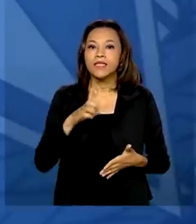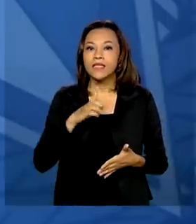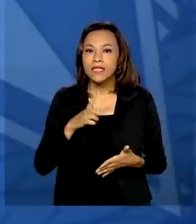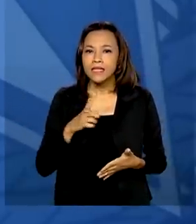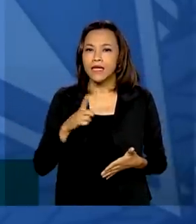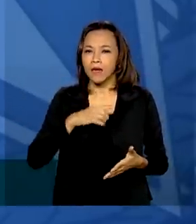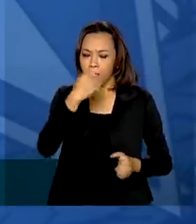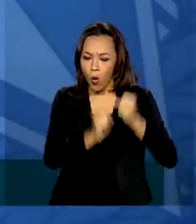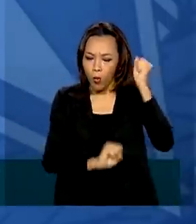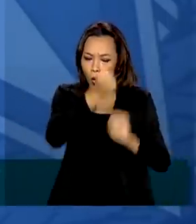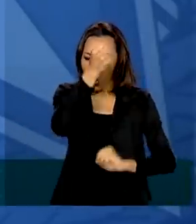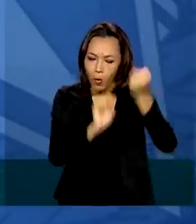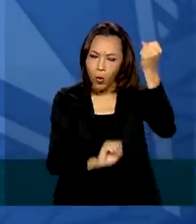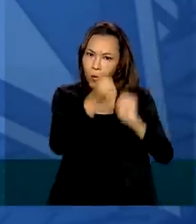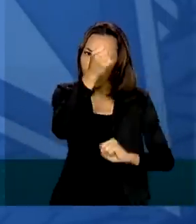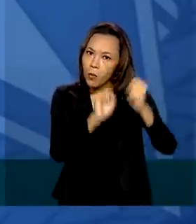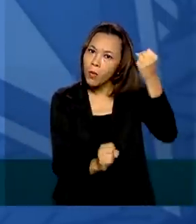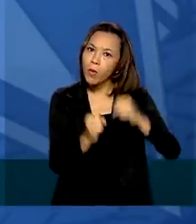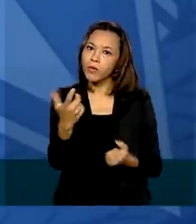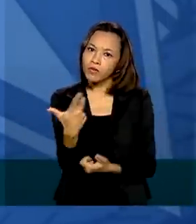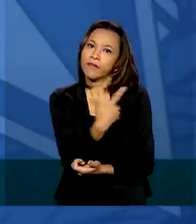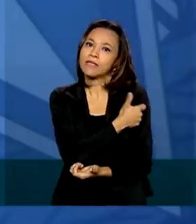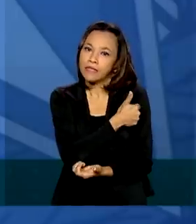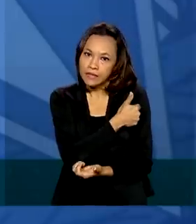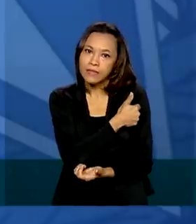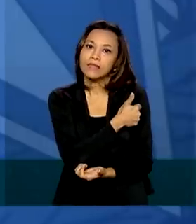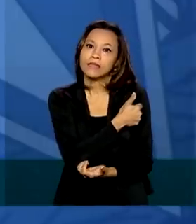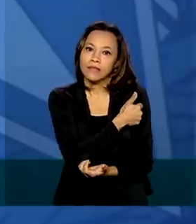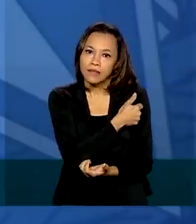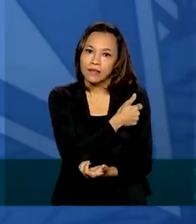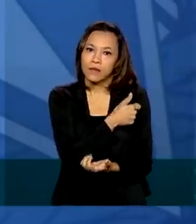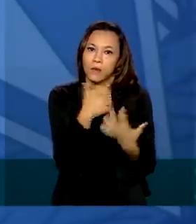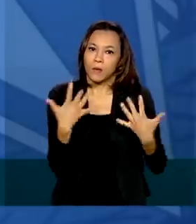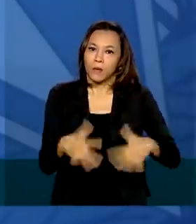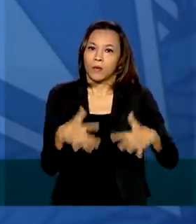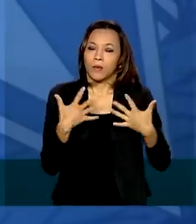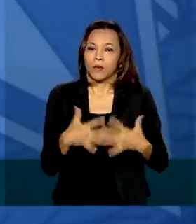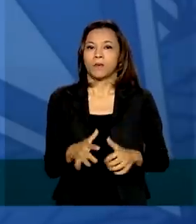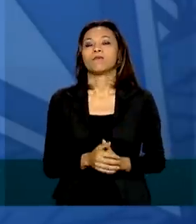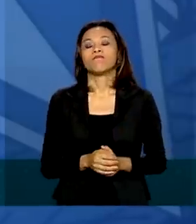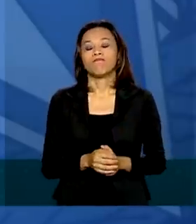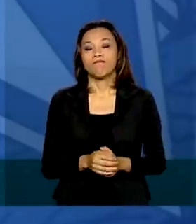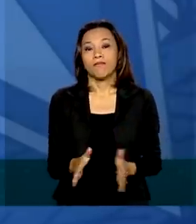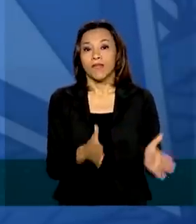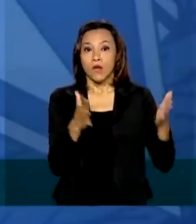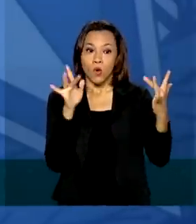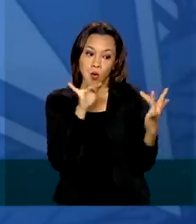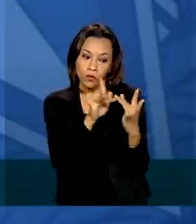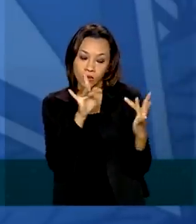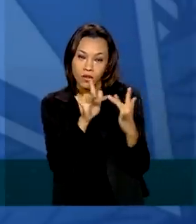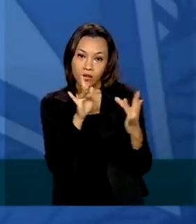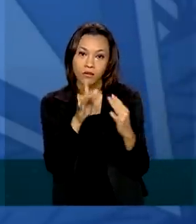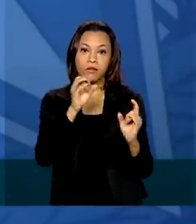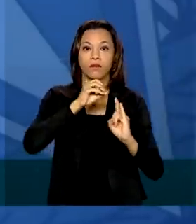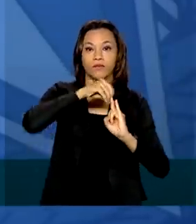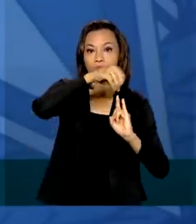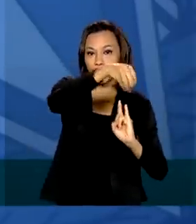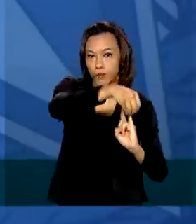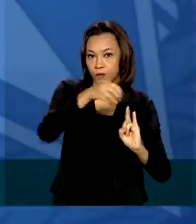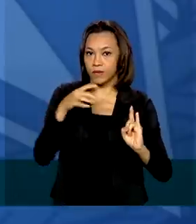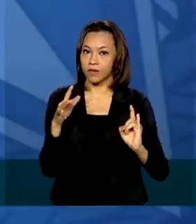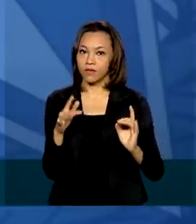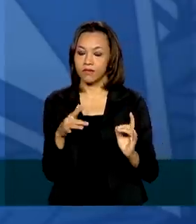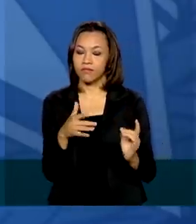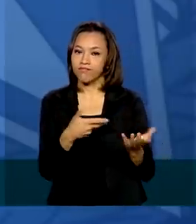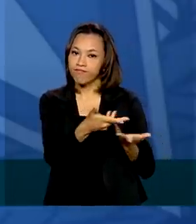industrial, de fabricação de vacinas em grande porte. A relação com a Fiocruz, ela é